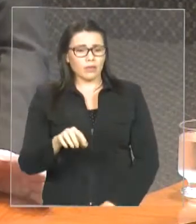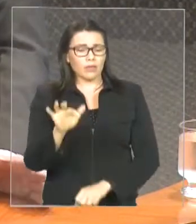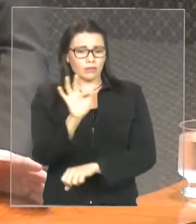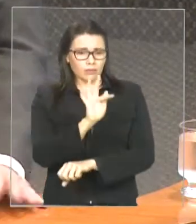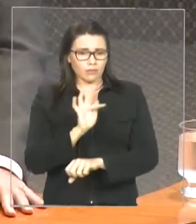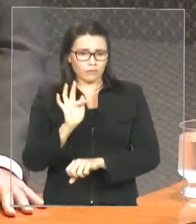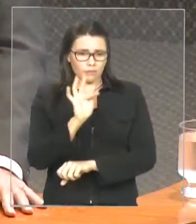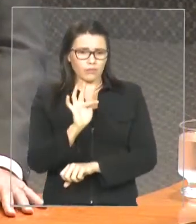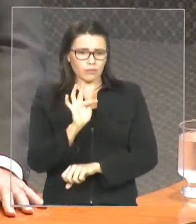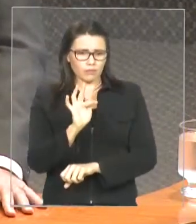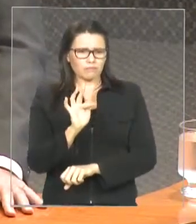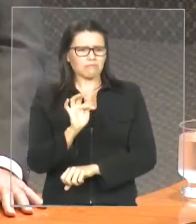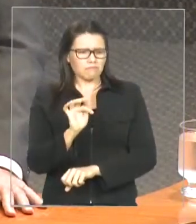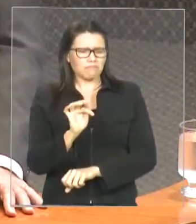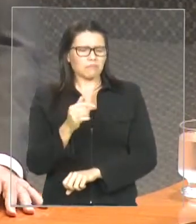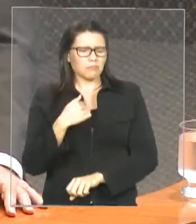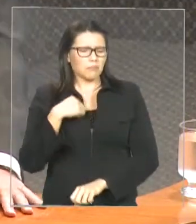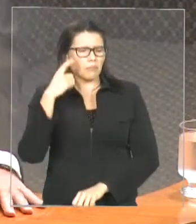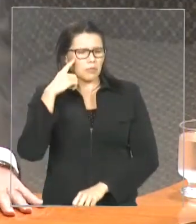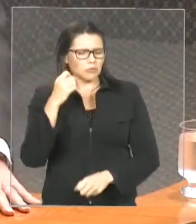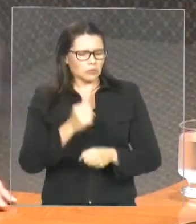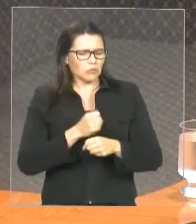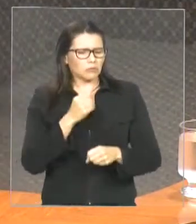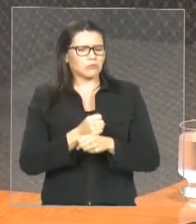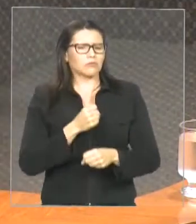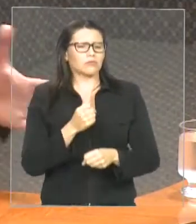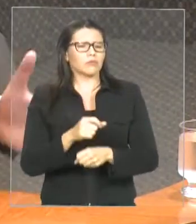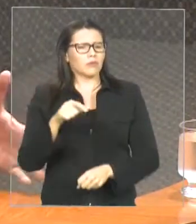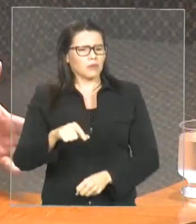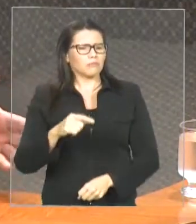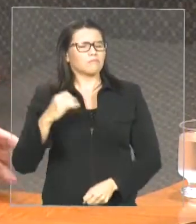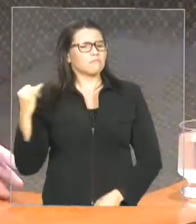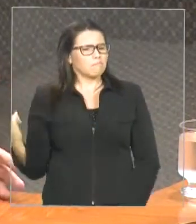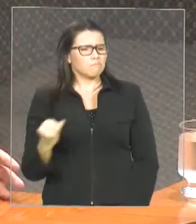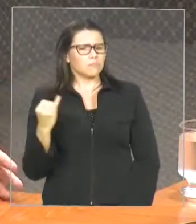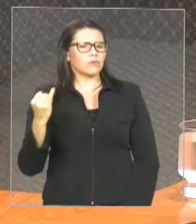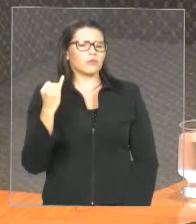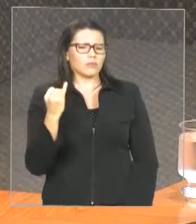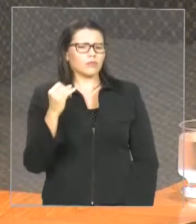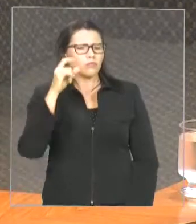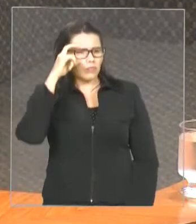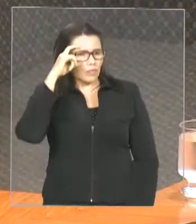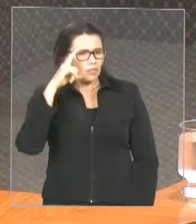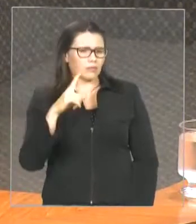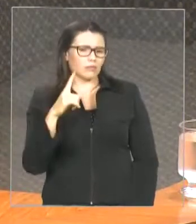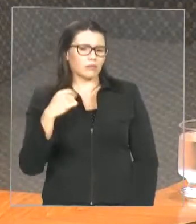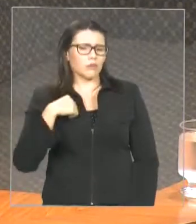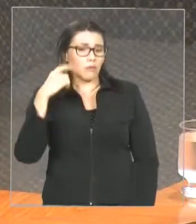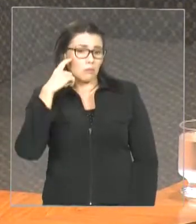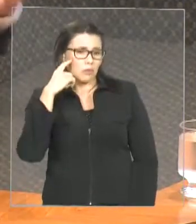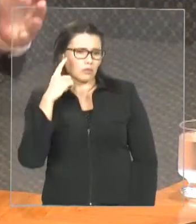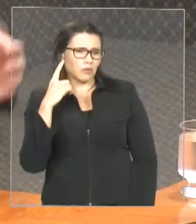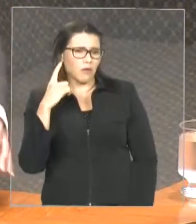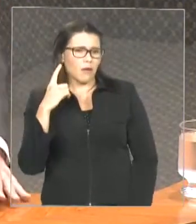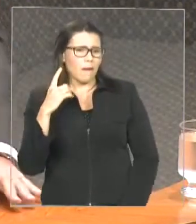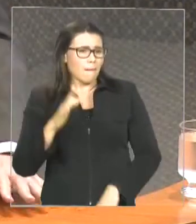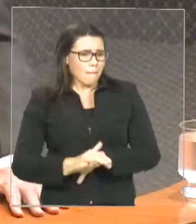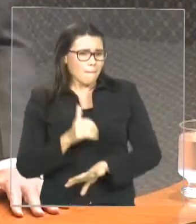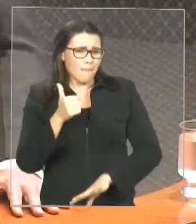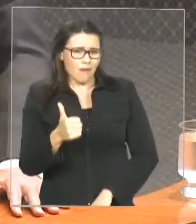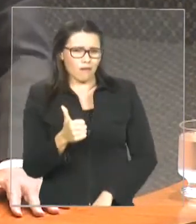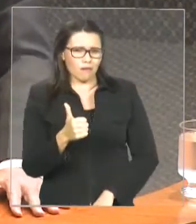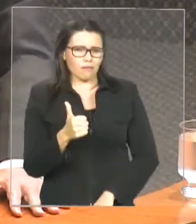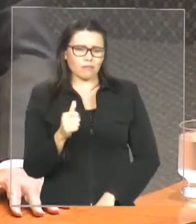da furquilha. Eu diria que não foi a melhor solução. Já existiu uma concepção de alguns